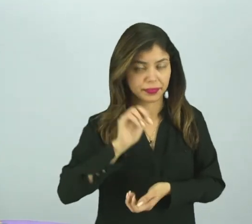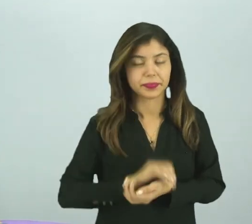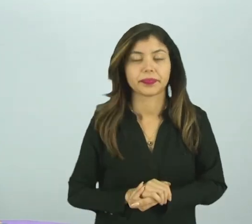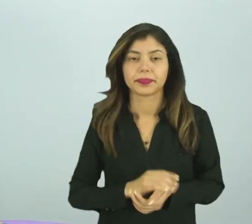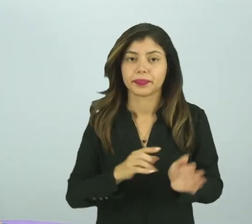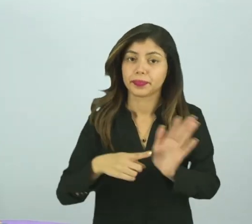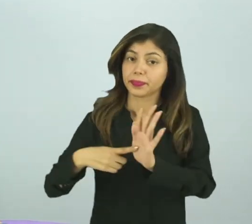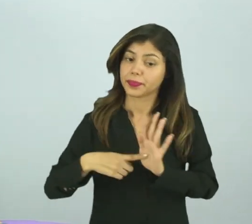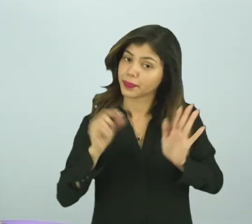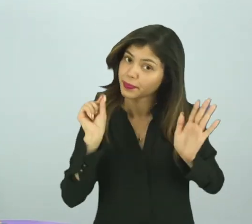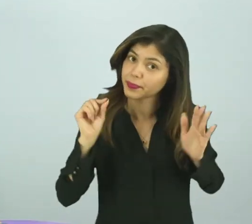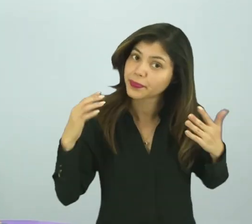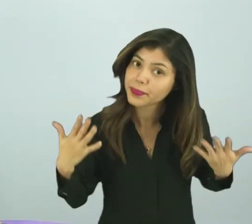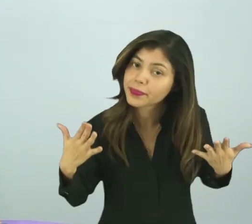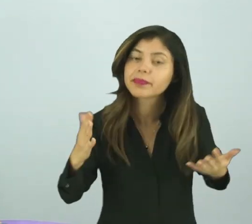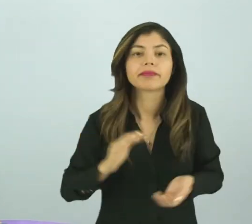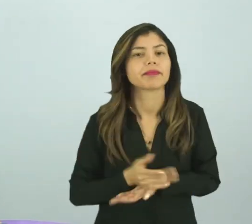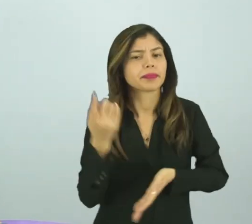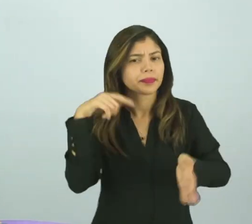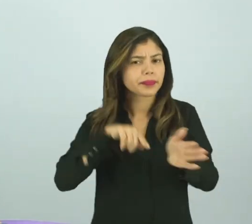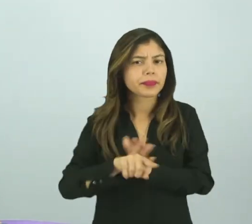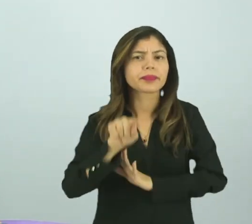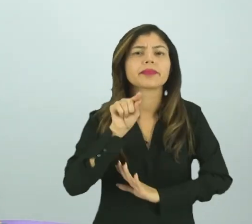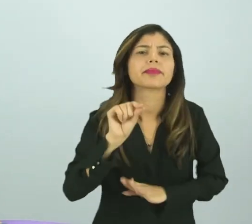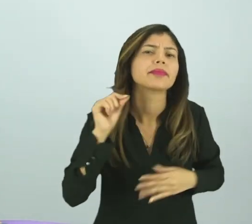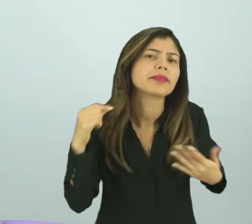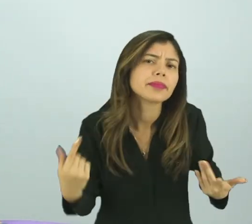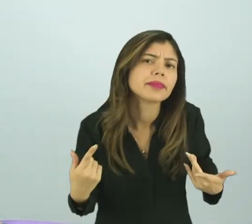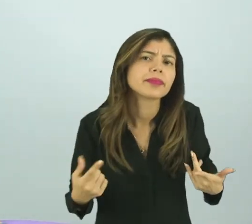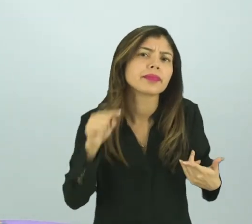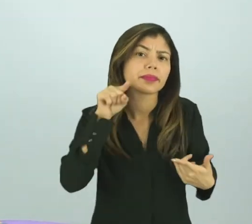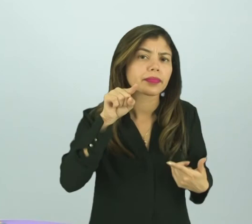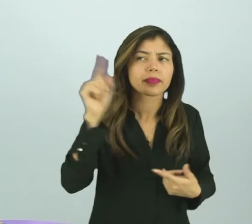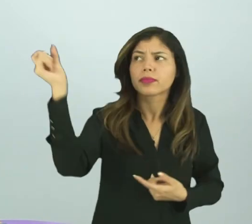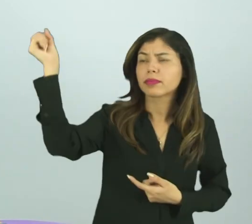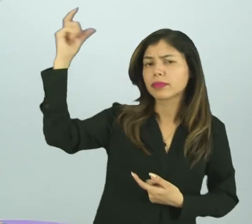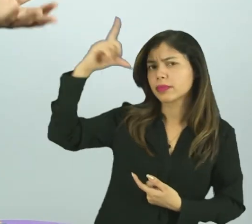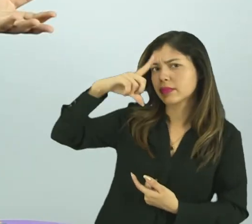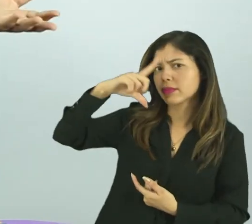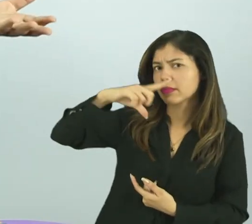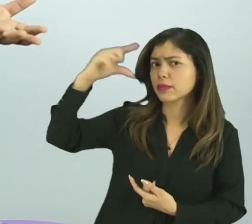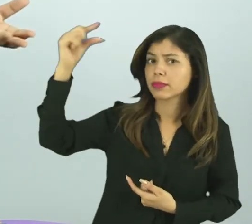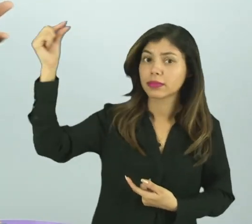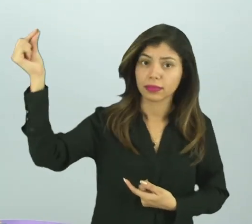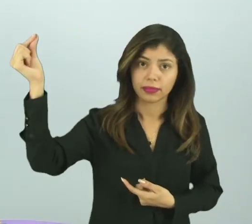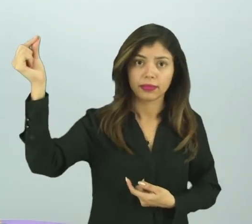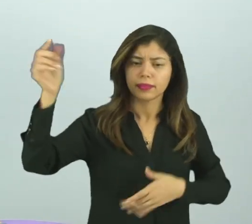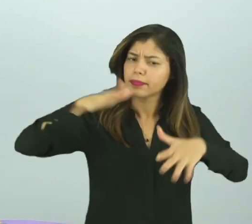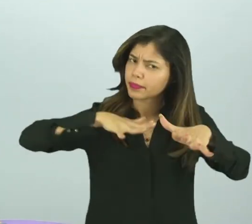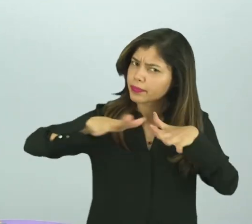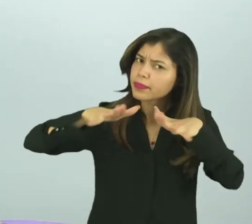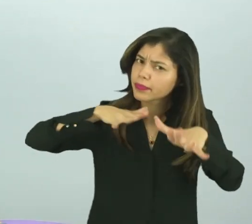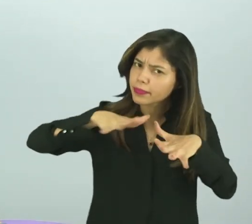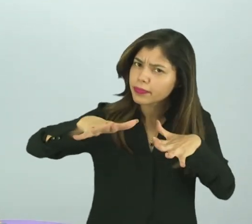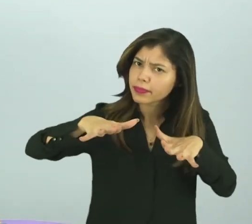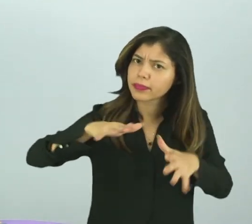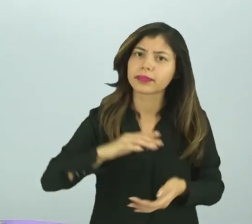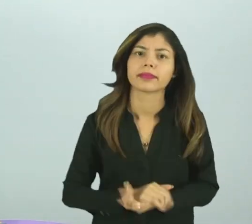Terra, não é? E aí eu pergunto, será que o sol e a lua se movimentam?